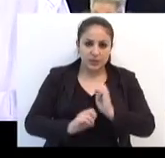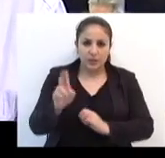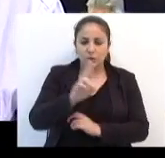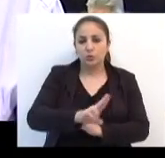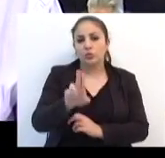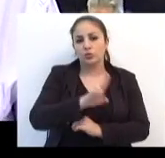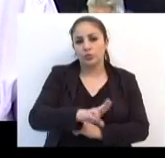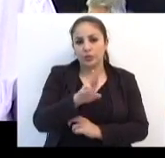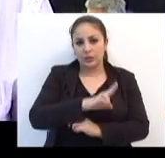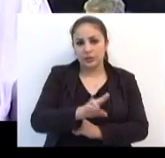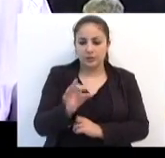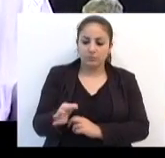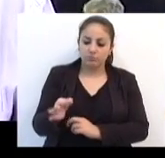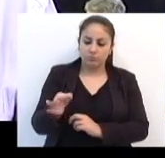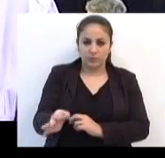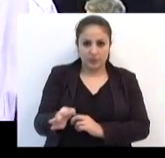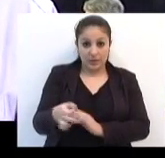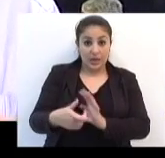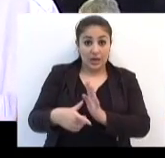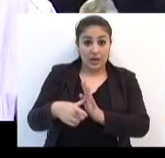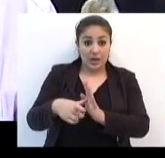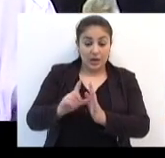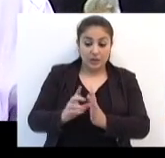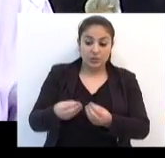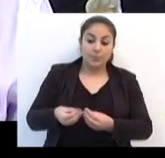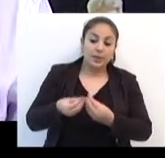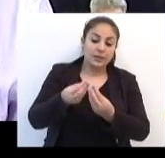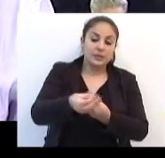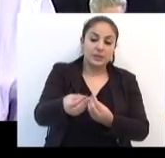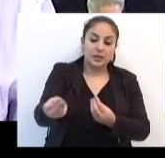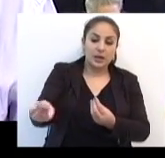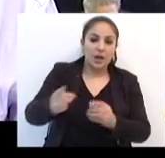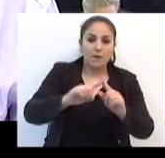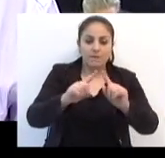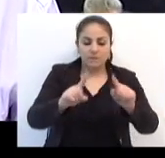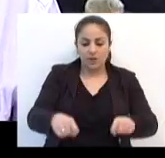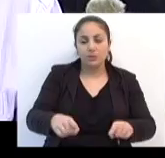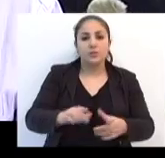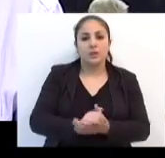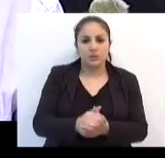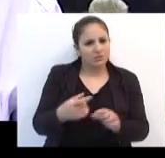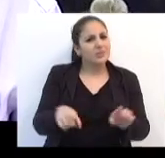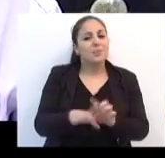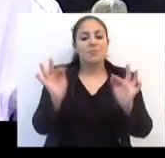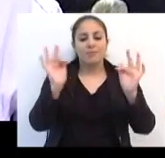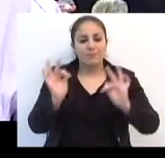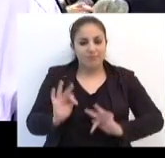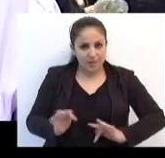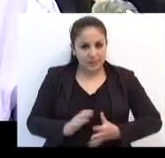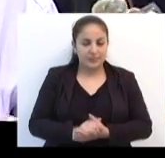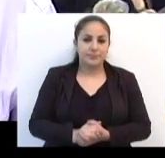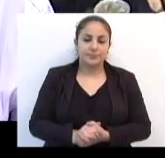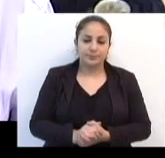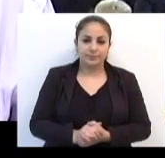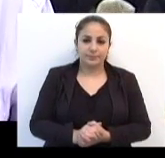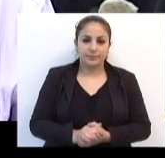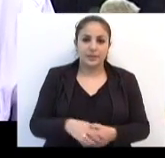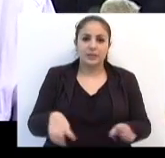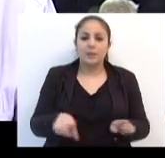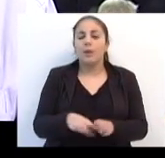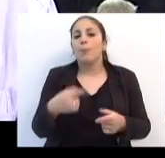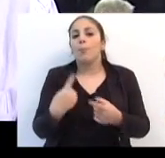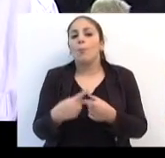adquirem o Vale Transporte antecipadamente para entregá-lo aos seus funcionários também ficaram muito